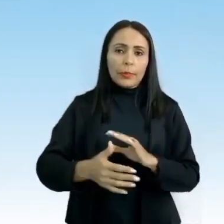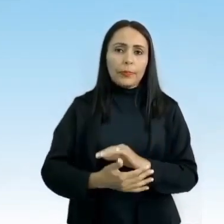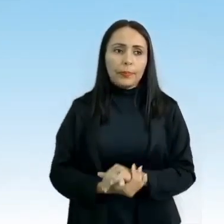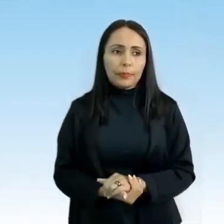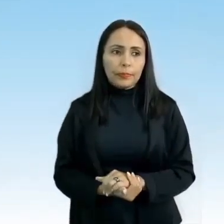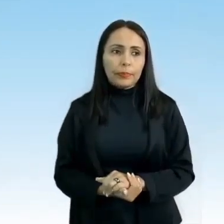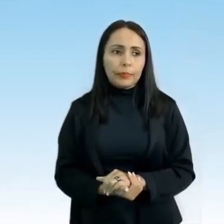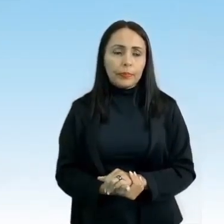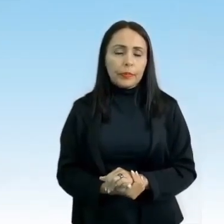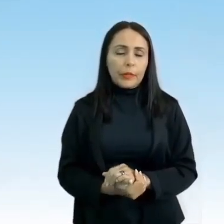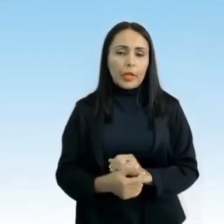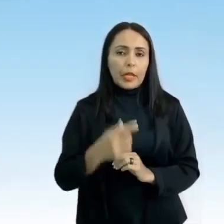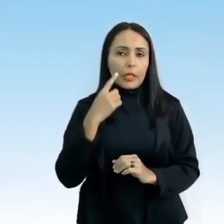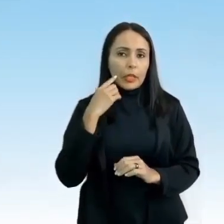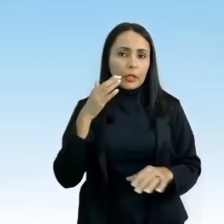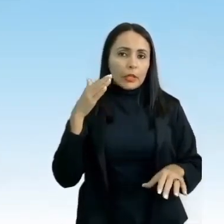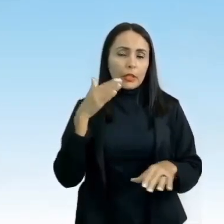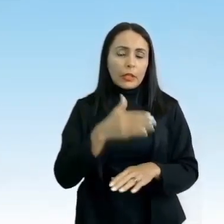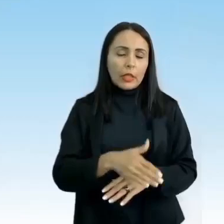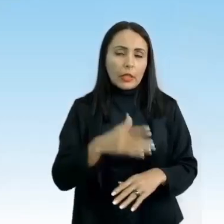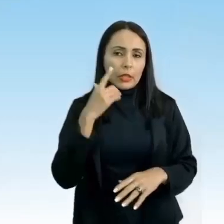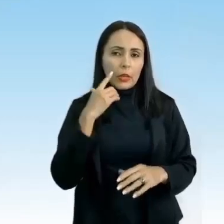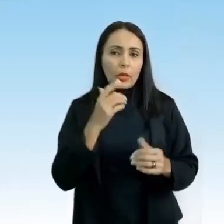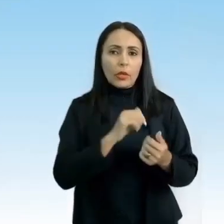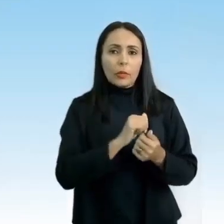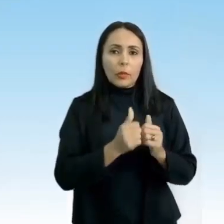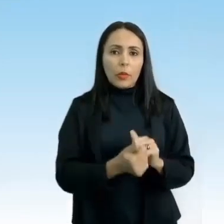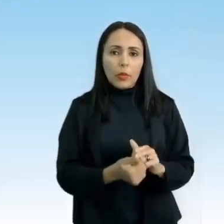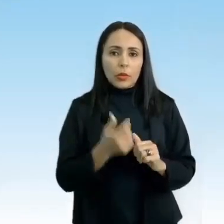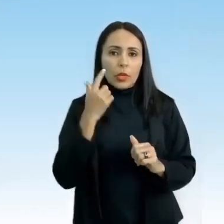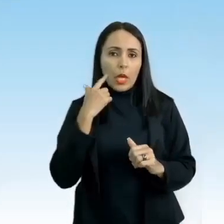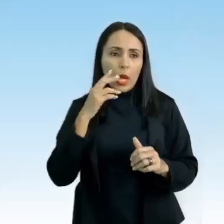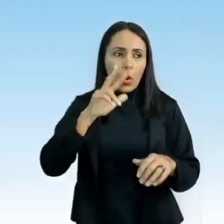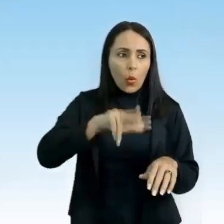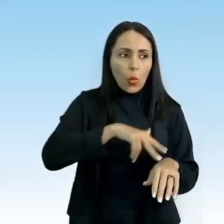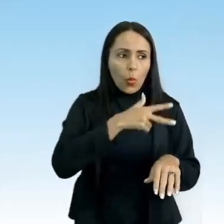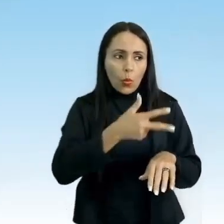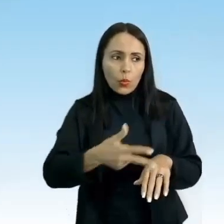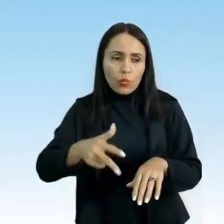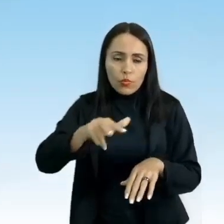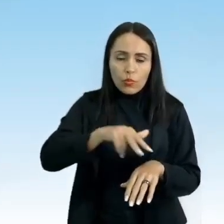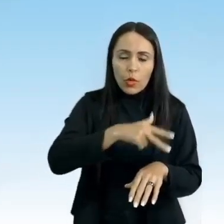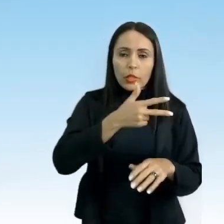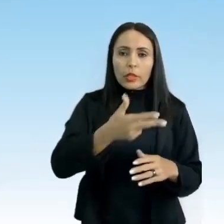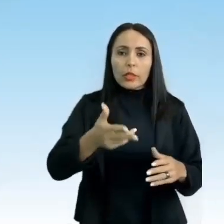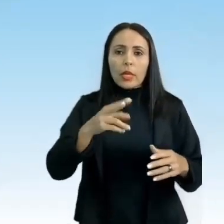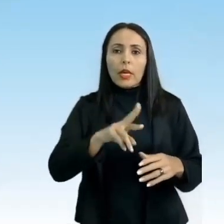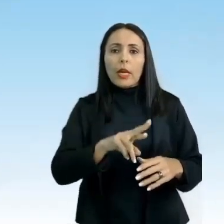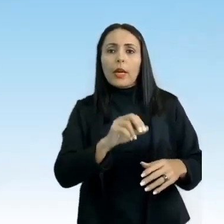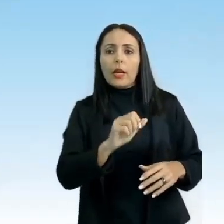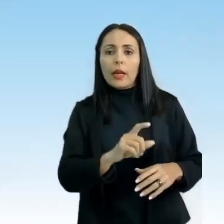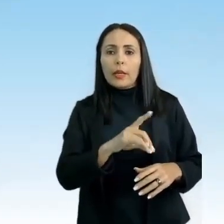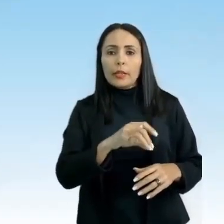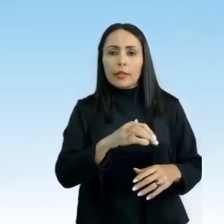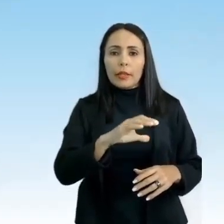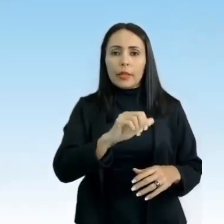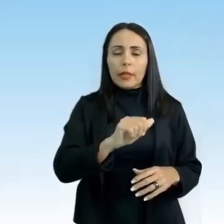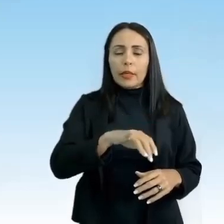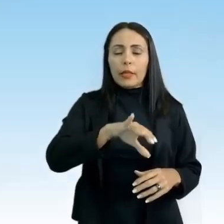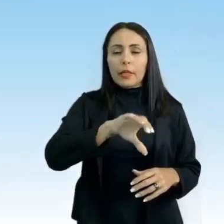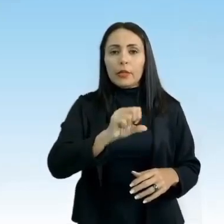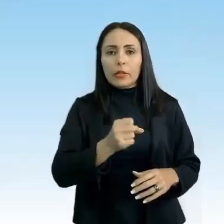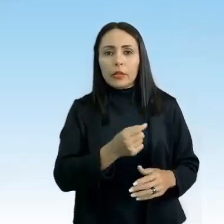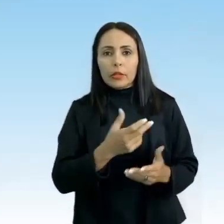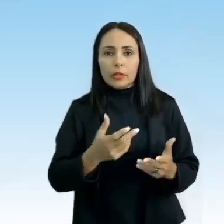vamos nos atentar aos esportes radicais urbanos. E que esporte é esse aí? O nome já diz, né?